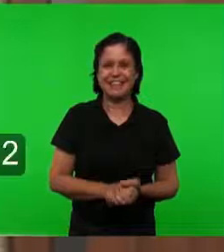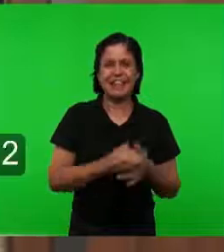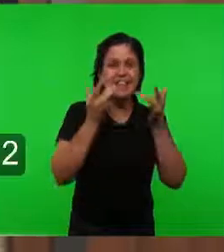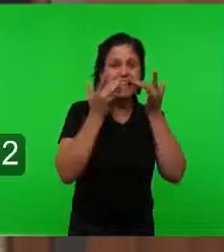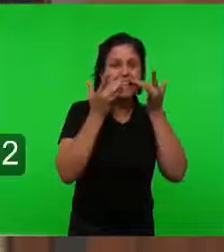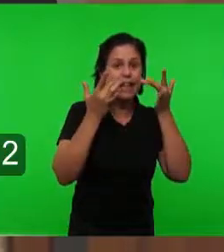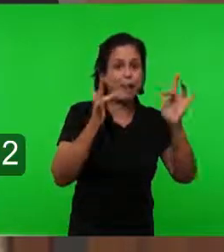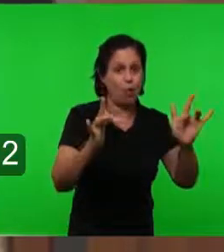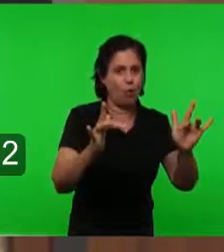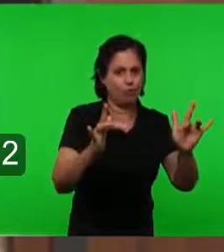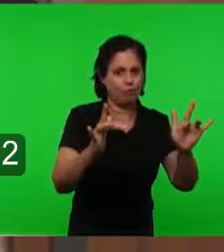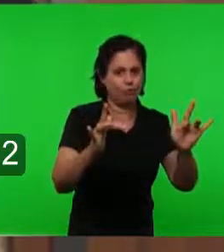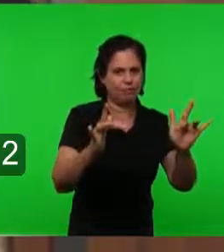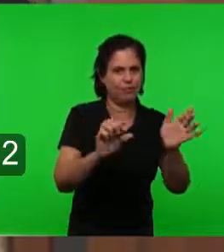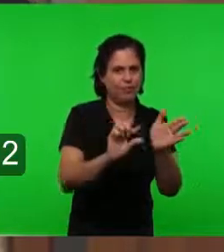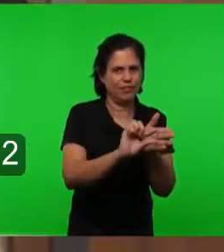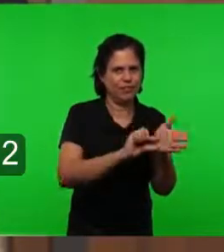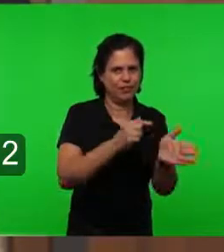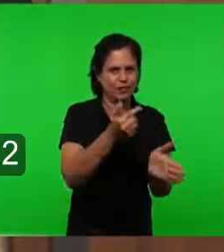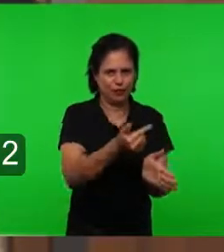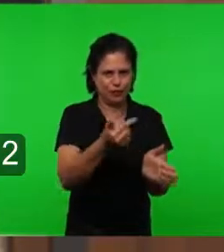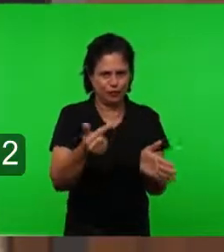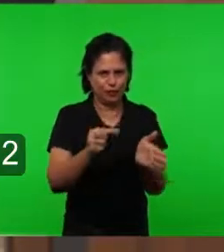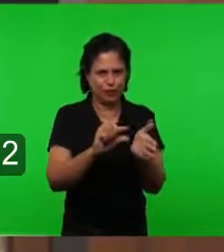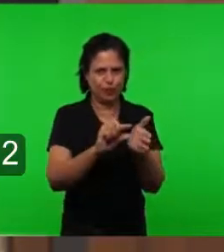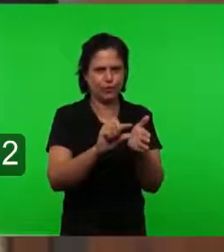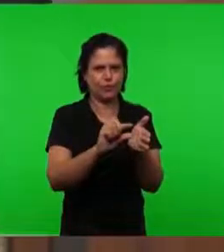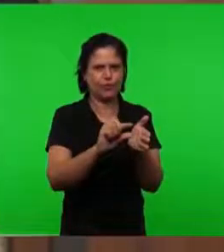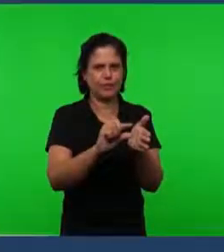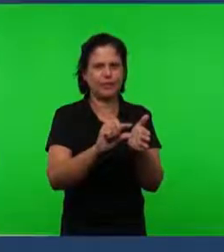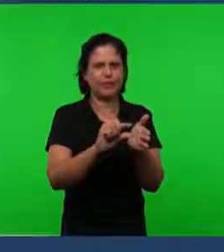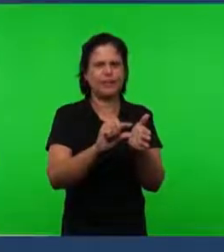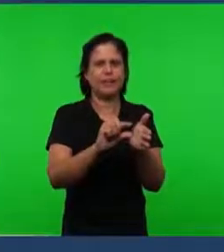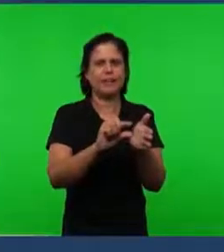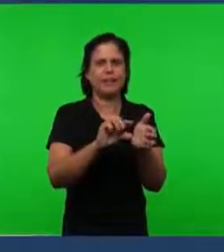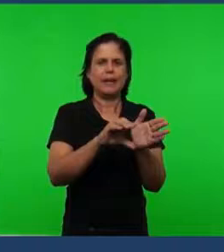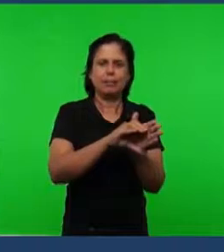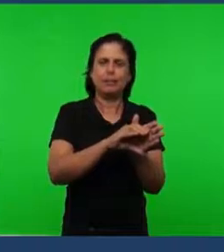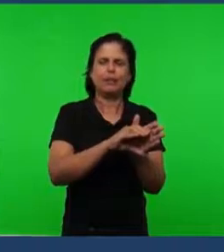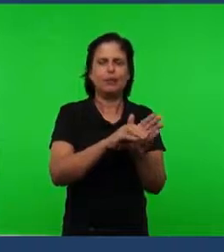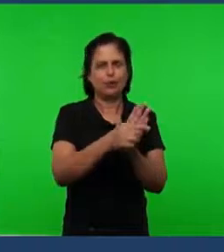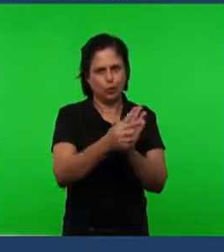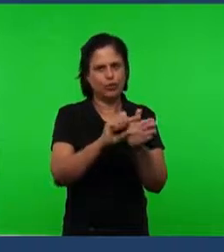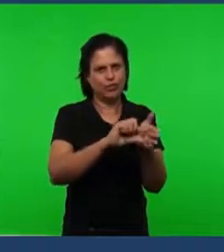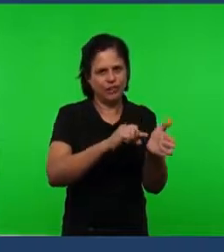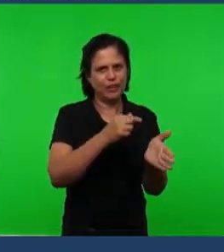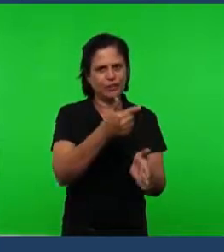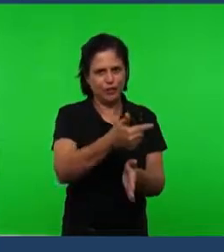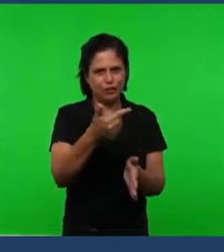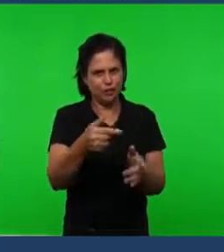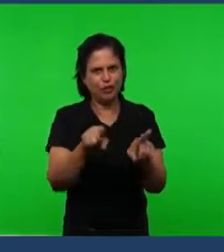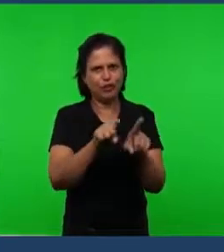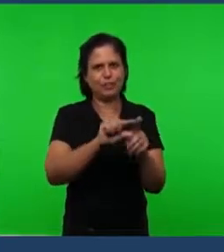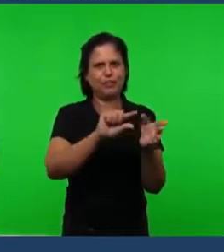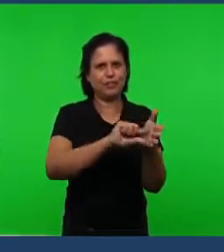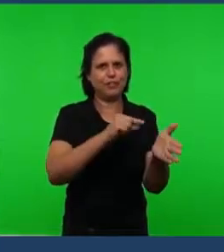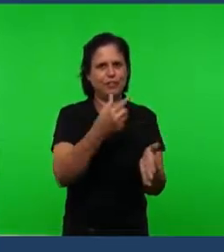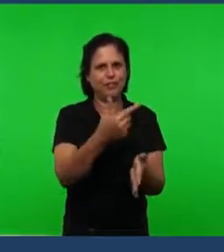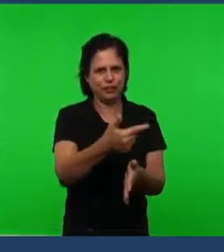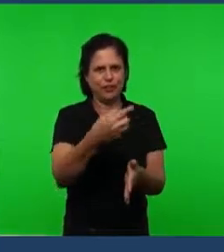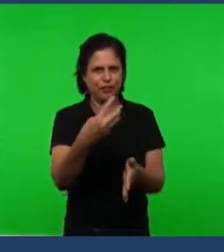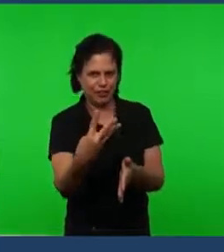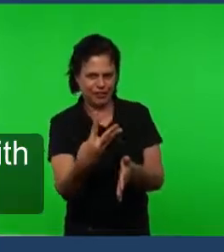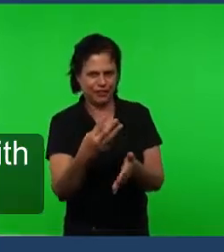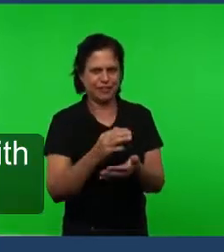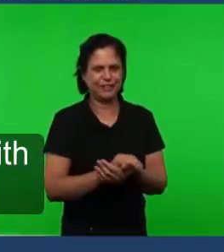Temor Então nós temos lá O verso 22 Do capítulo 2 E o verso 23 Então o verso 22 Diz assim Eis que a